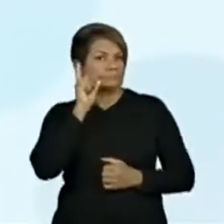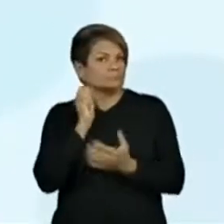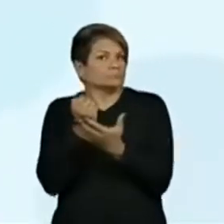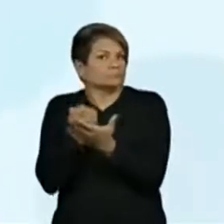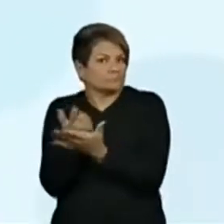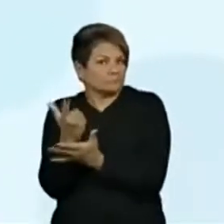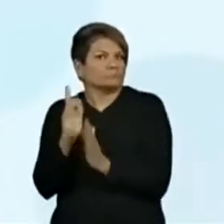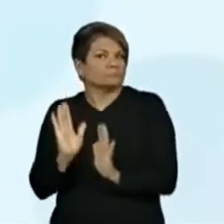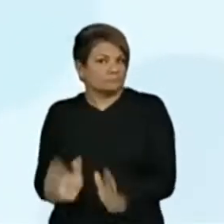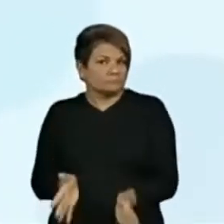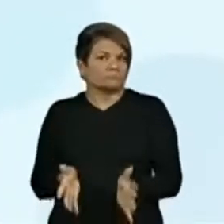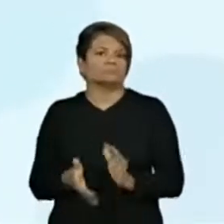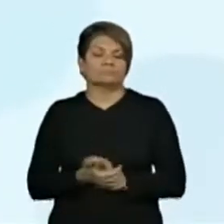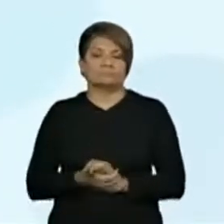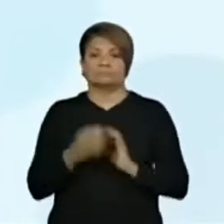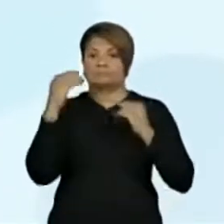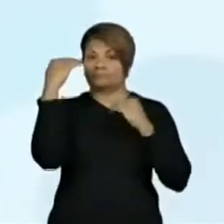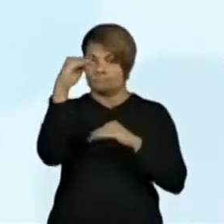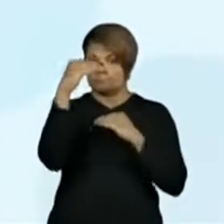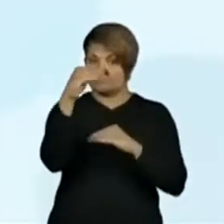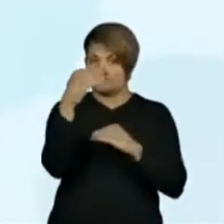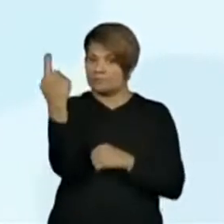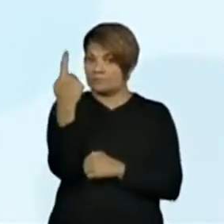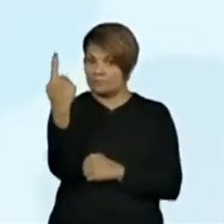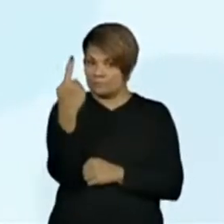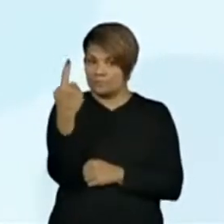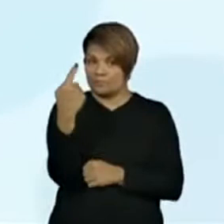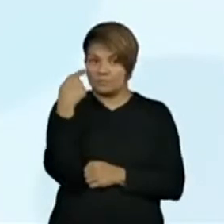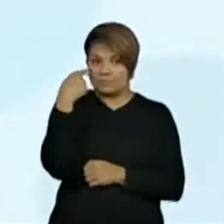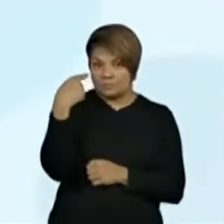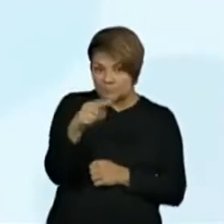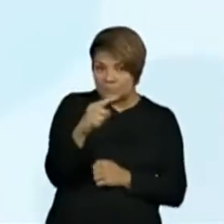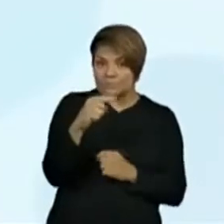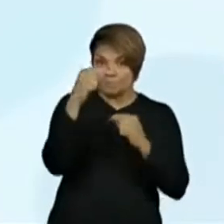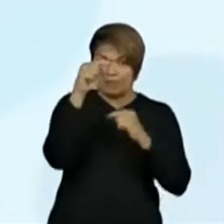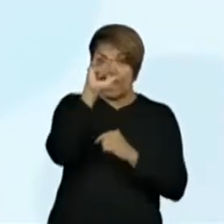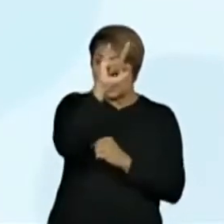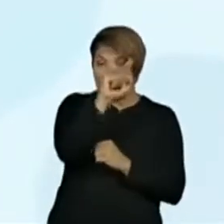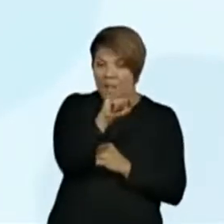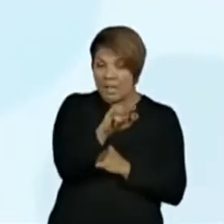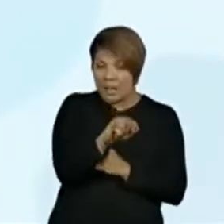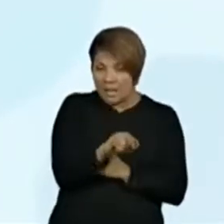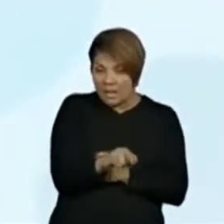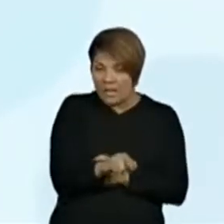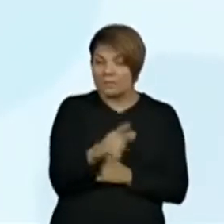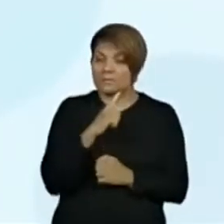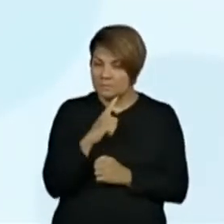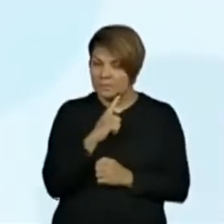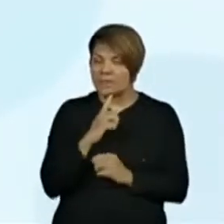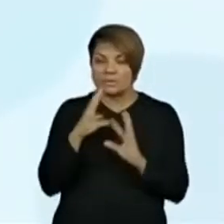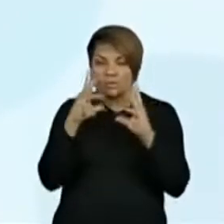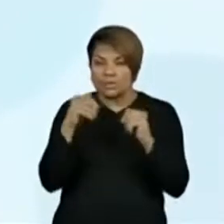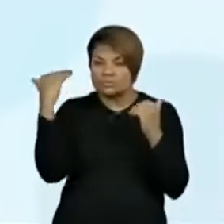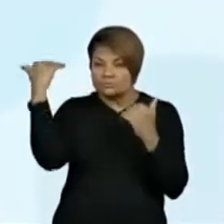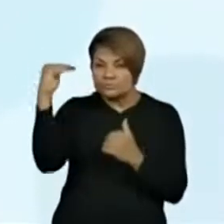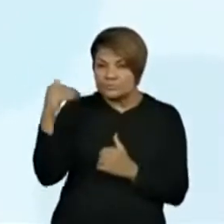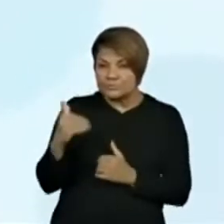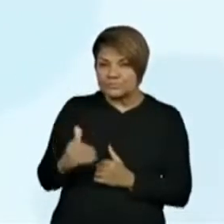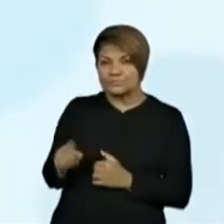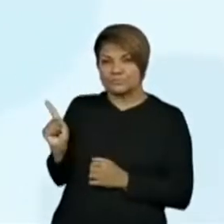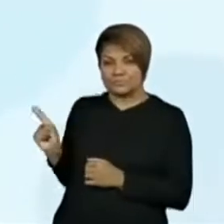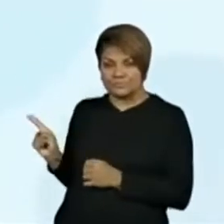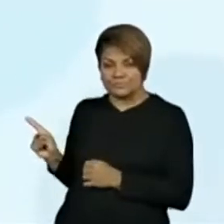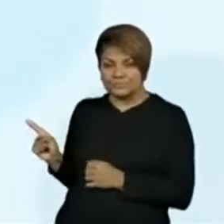Agora, essa é a primeira parte. Lembra que eu falei, você vai bater o olho, a gente vai ver uma lista com todos os ingredientes que